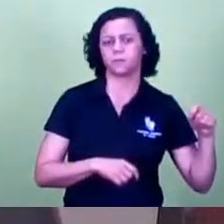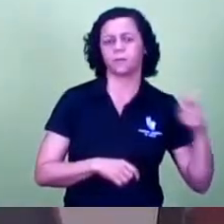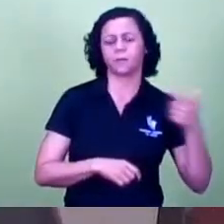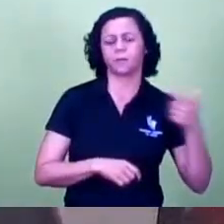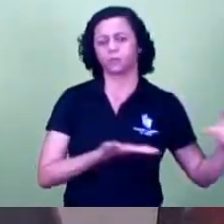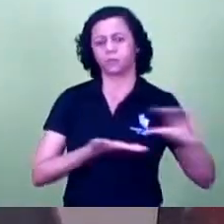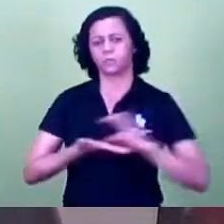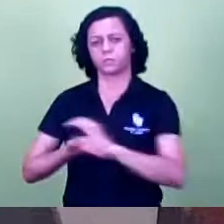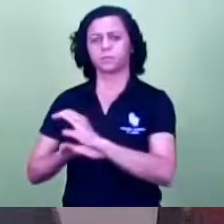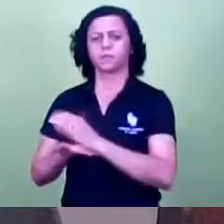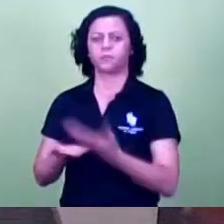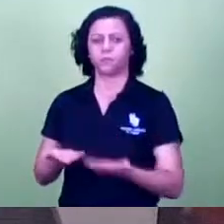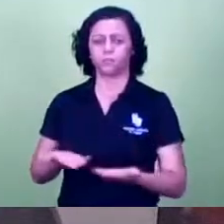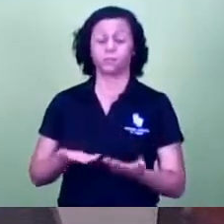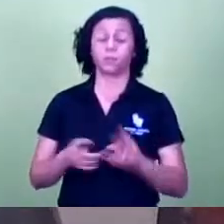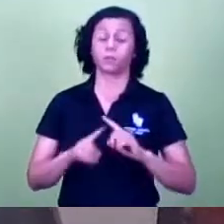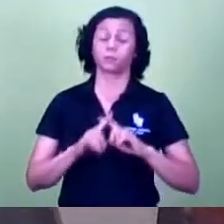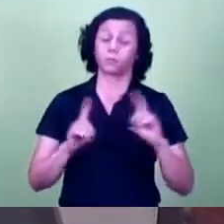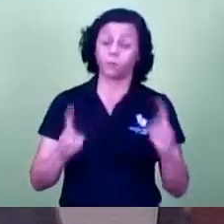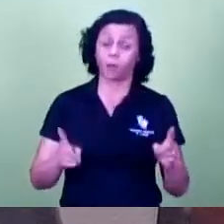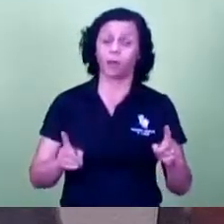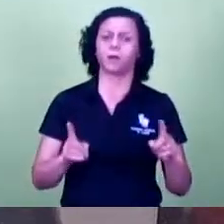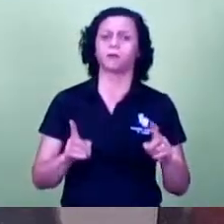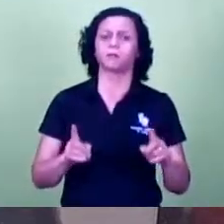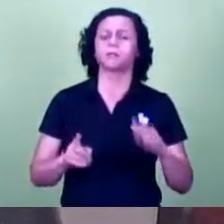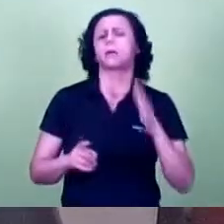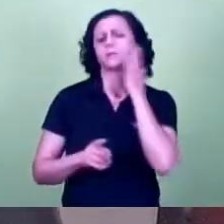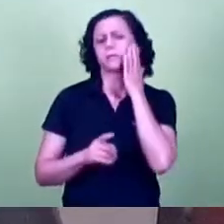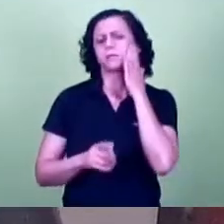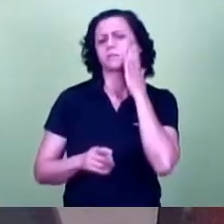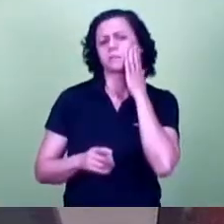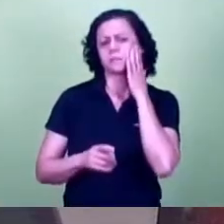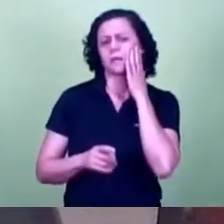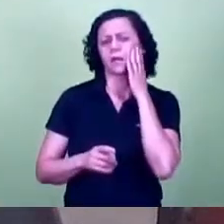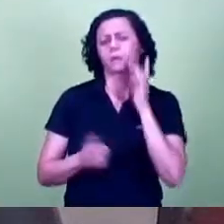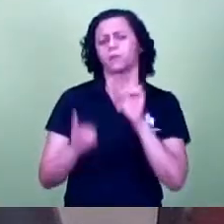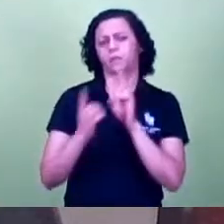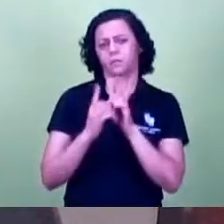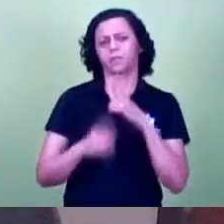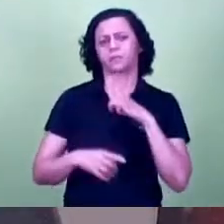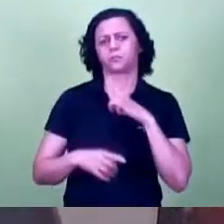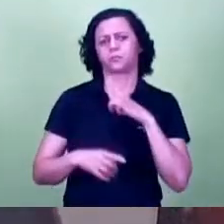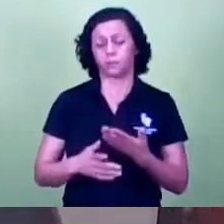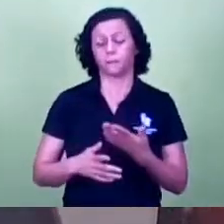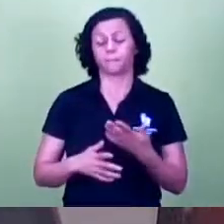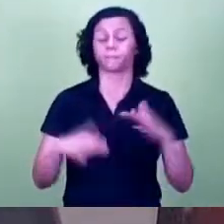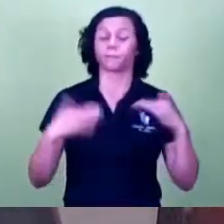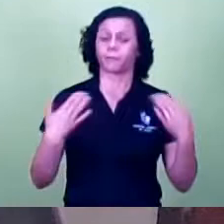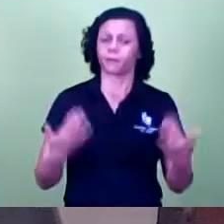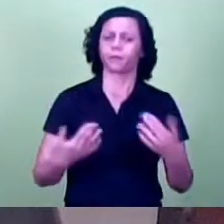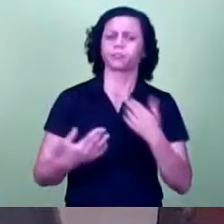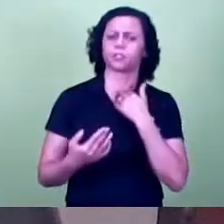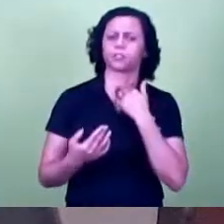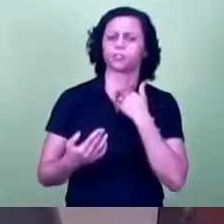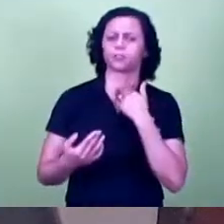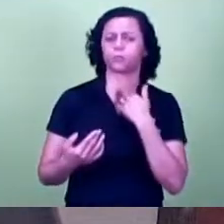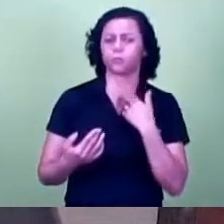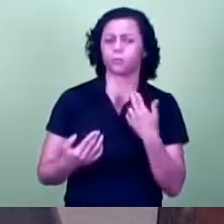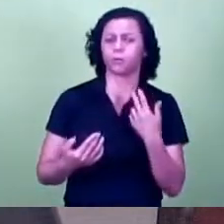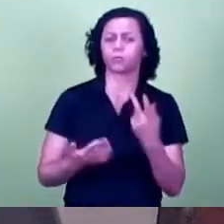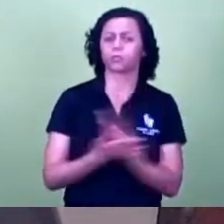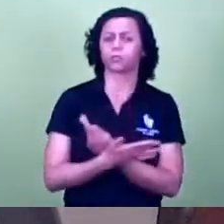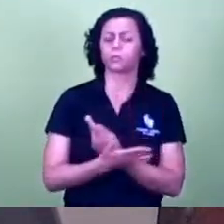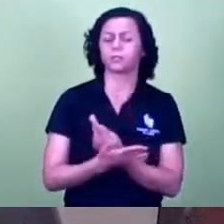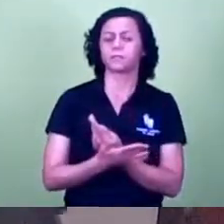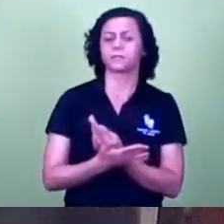teria que servir para a população mas a gente vê que está atendendo então a gente não pode ocorrer o risco de trazer